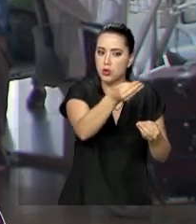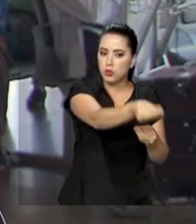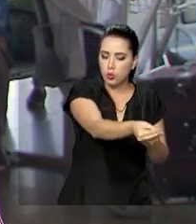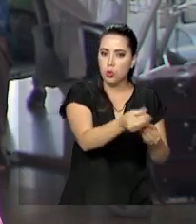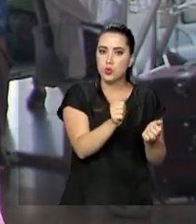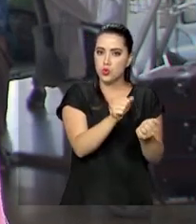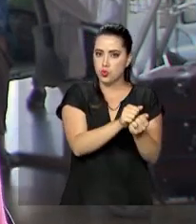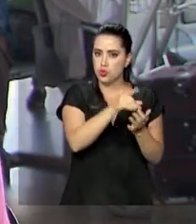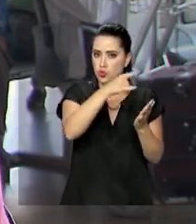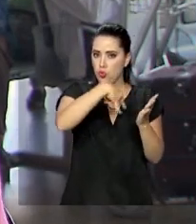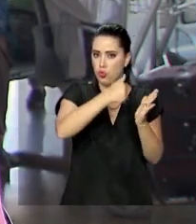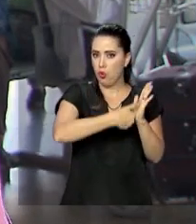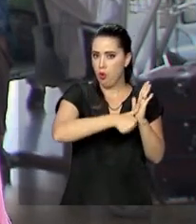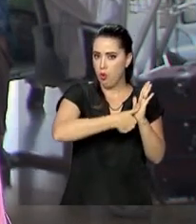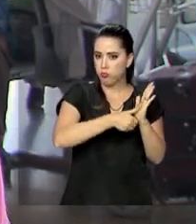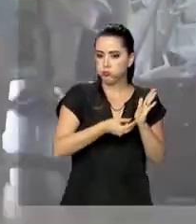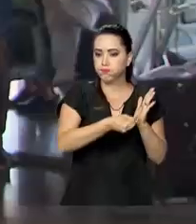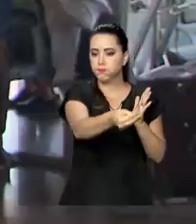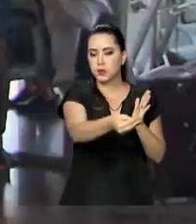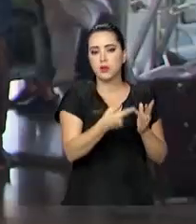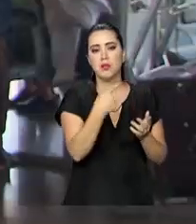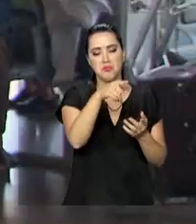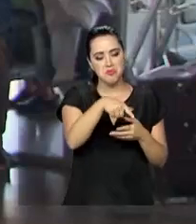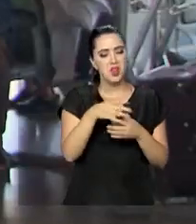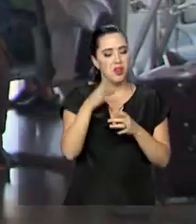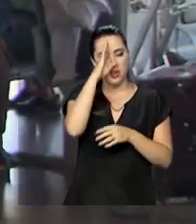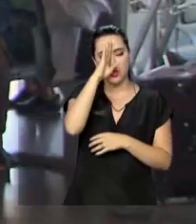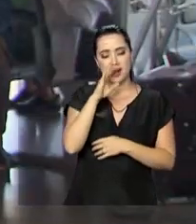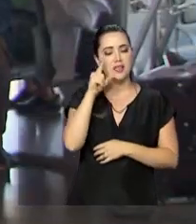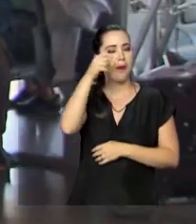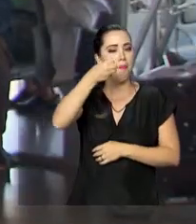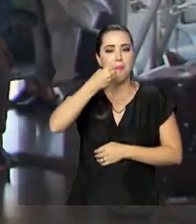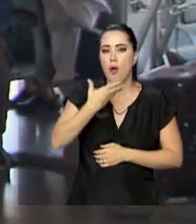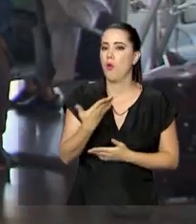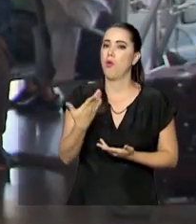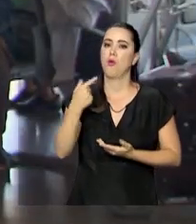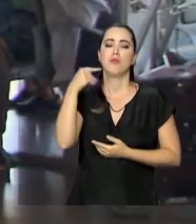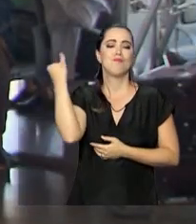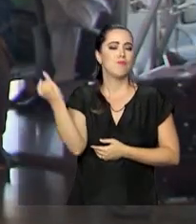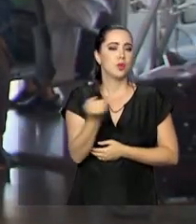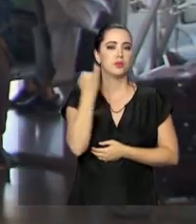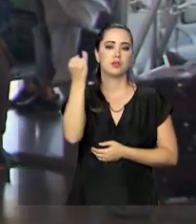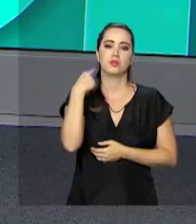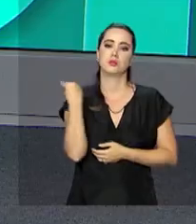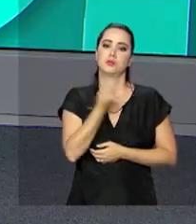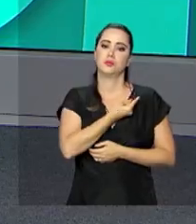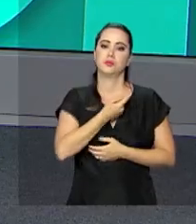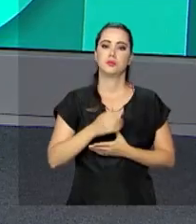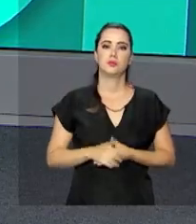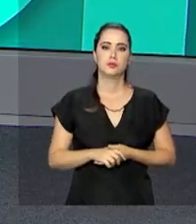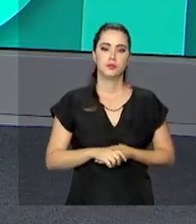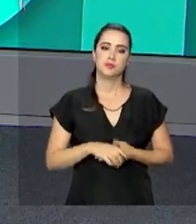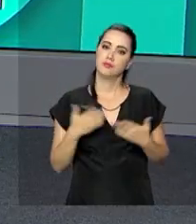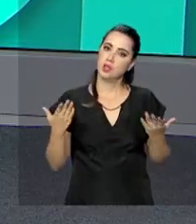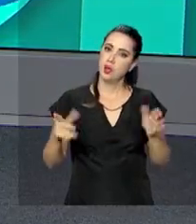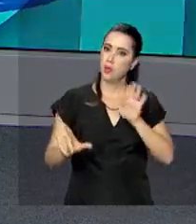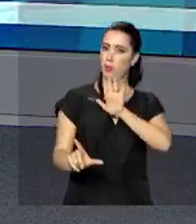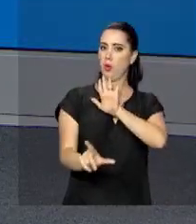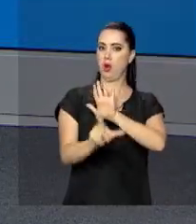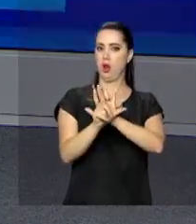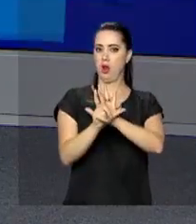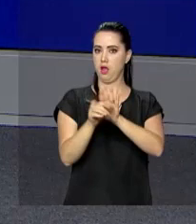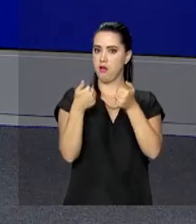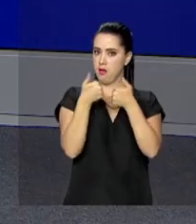com a identidade. Aí eles tiram a passagem para mim. É bom demais, esse passe é muito bom e muito importante para nós. Por lei,